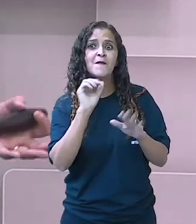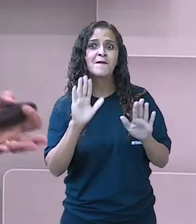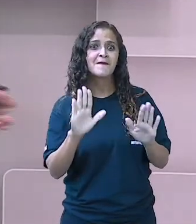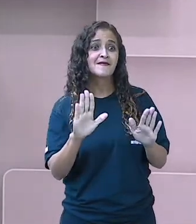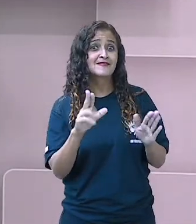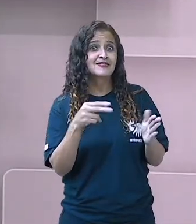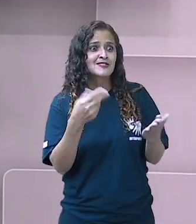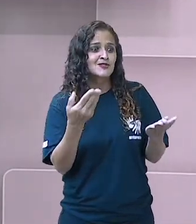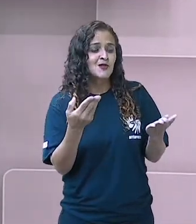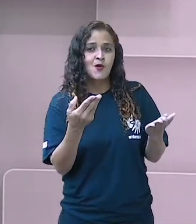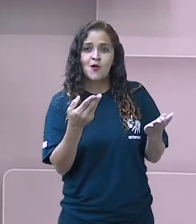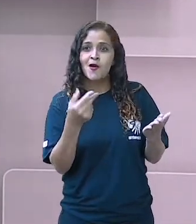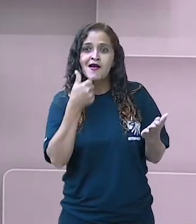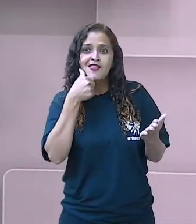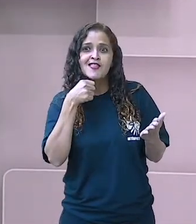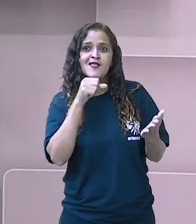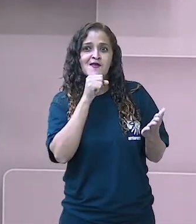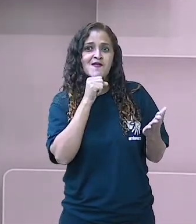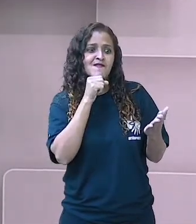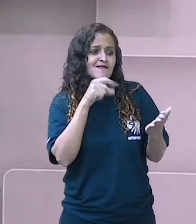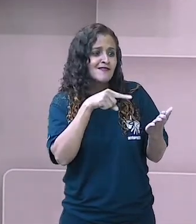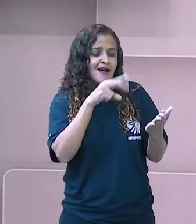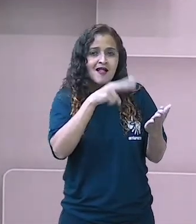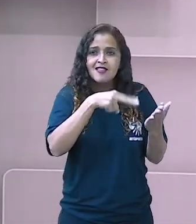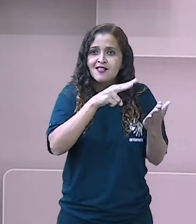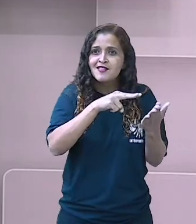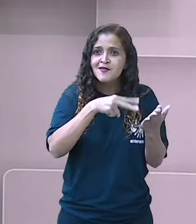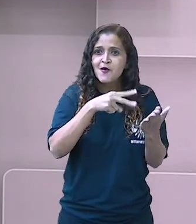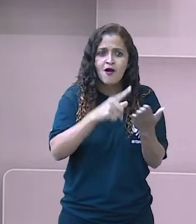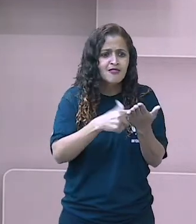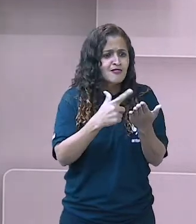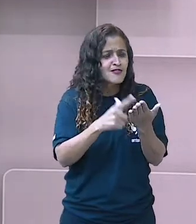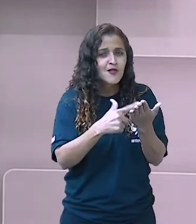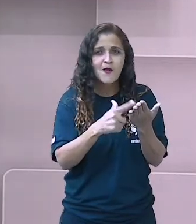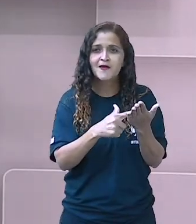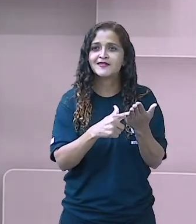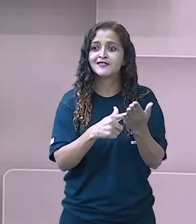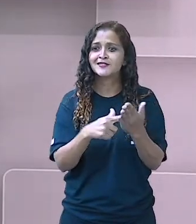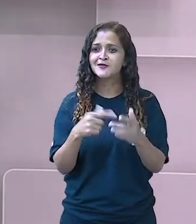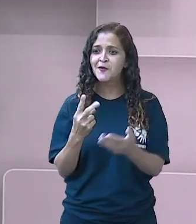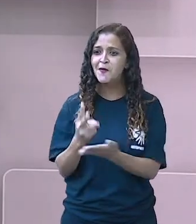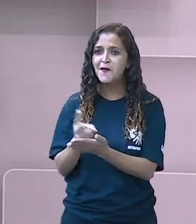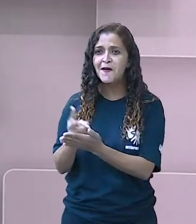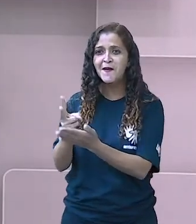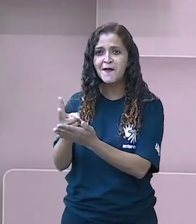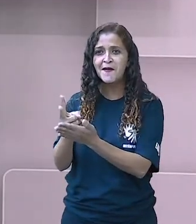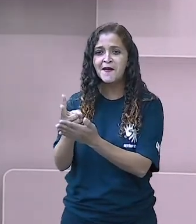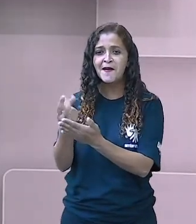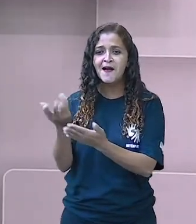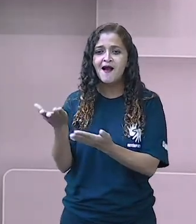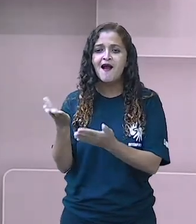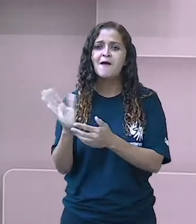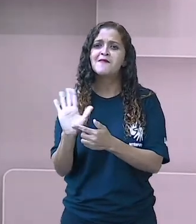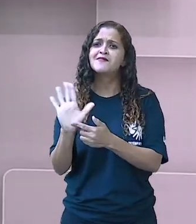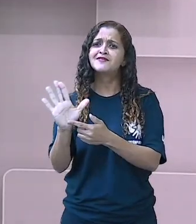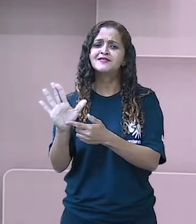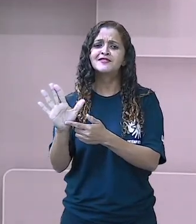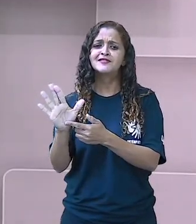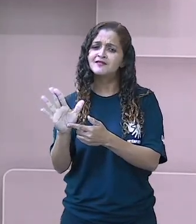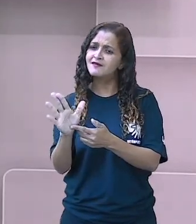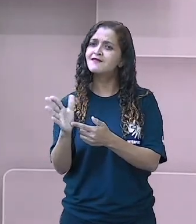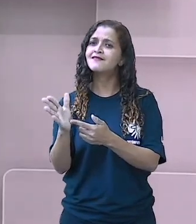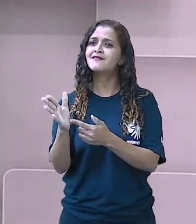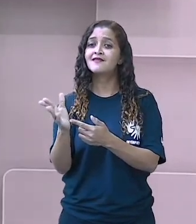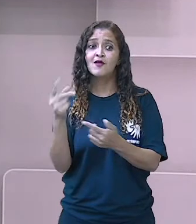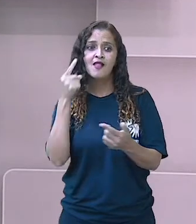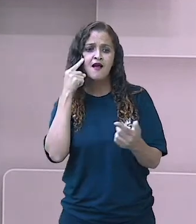literatura e sempre estava lendo ali para Cecília. O que aconteceu? Despertou nela o interesse